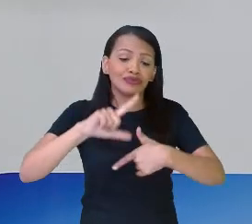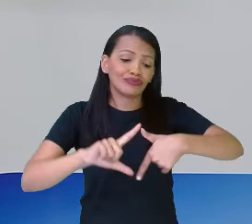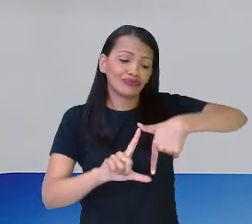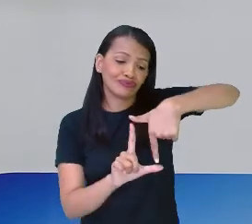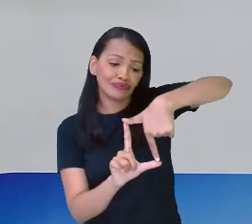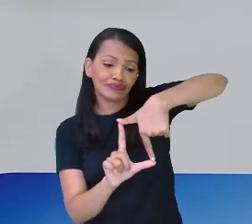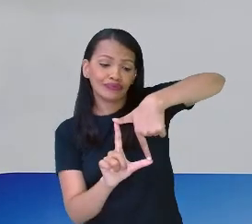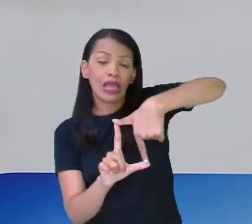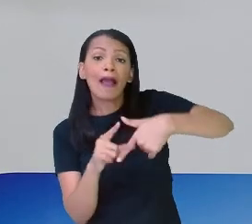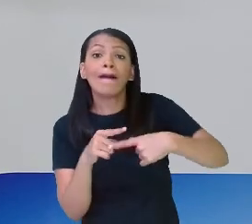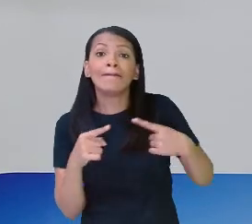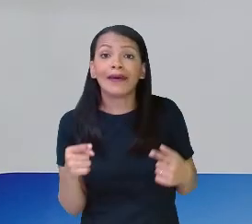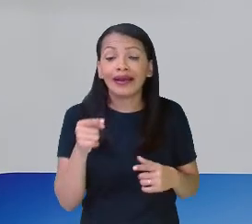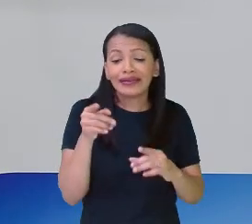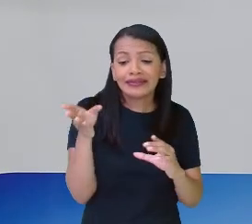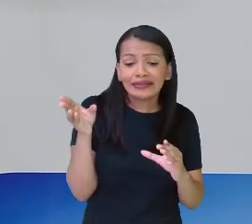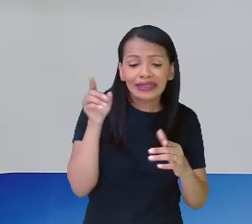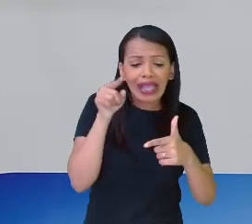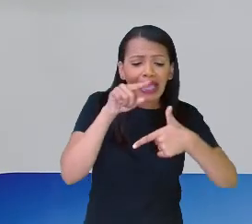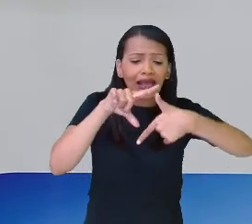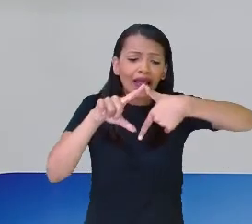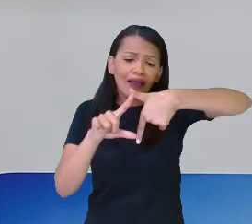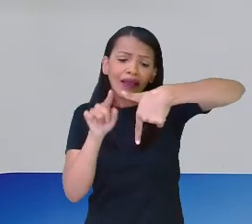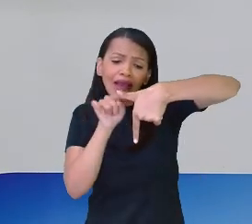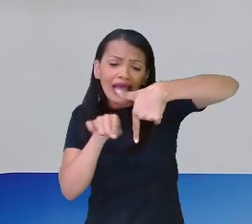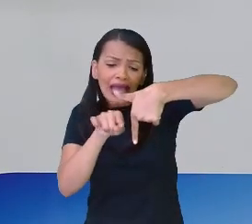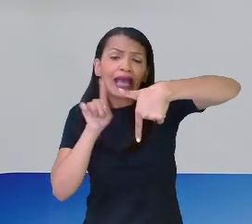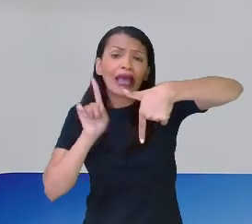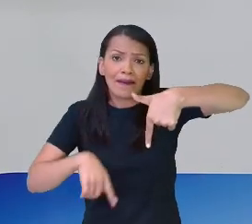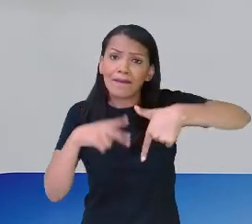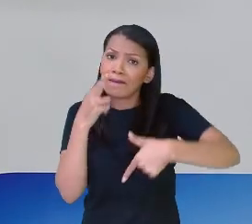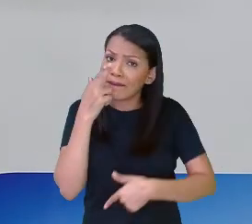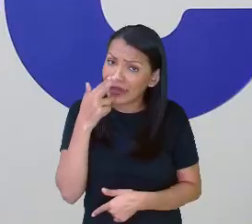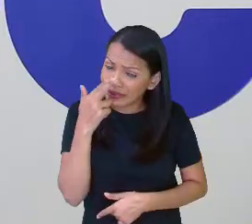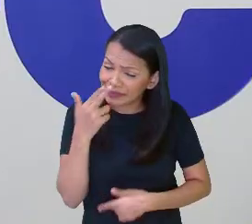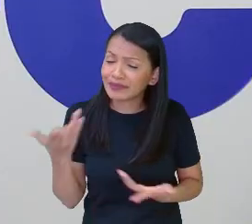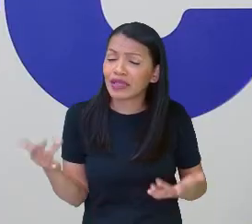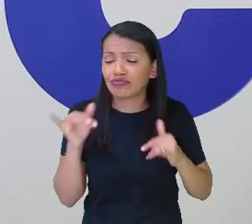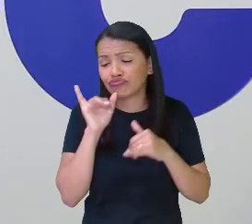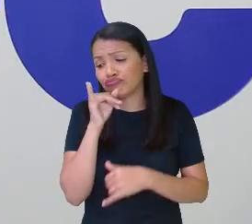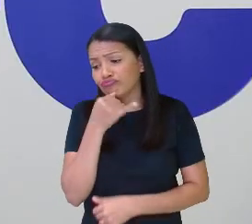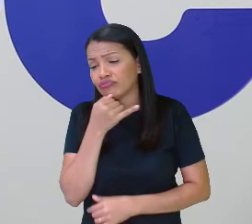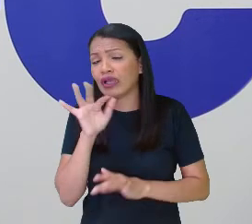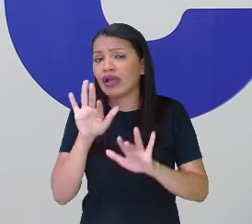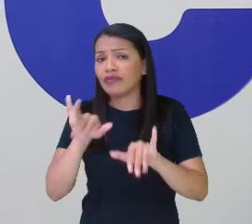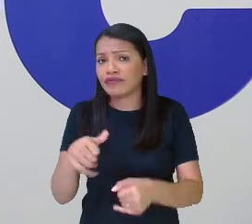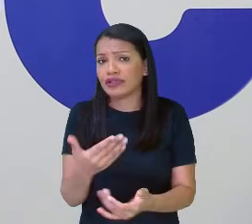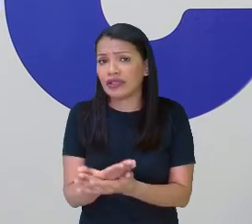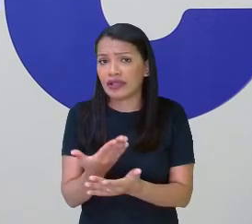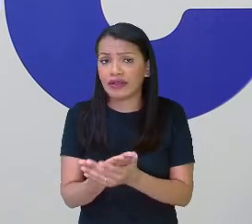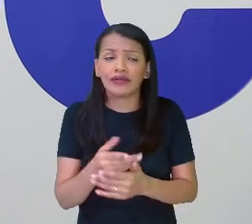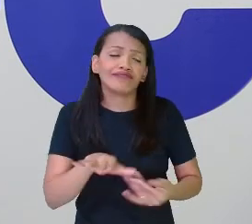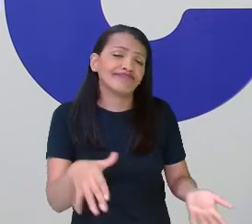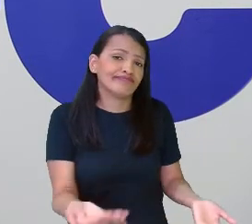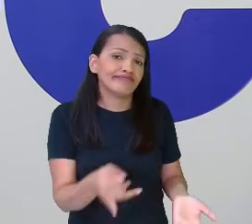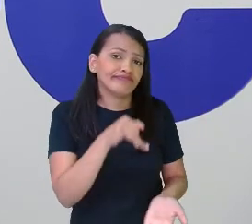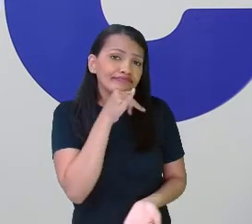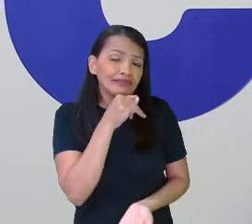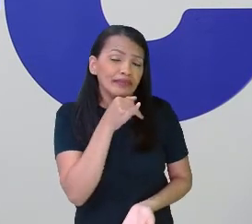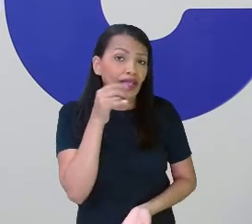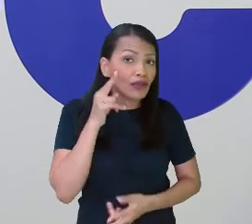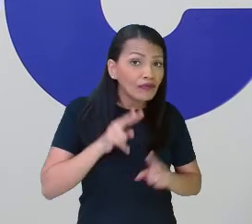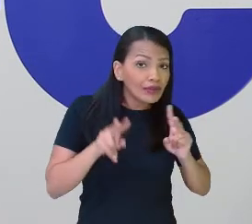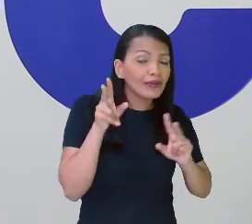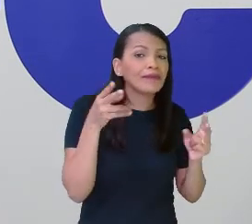Sinara, infelizmente, a gente tem que fechar a nossa aula por hoje, viu? É verdade, professora Márcia, foi uma pena, mas eu